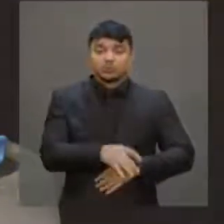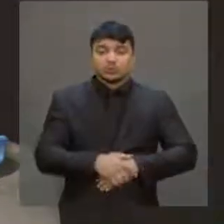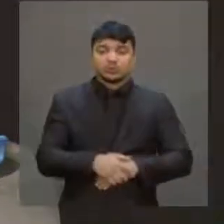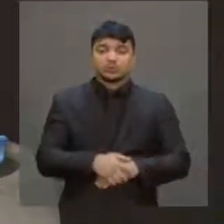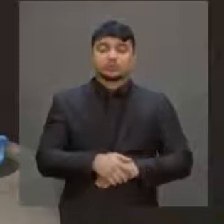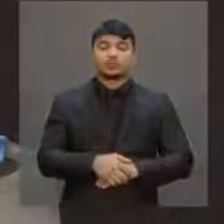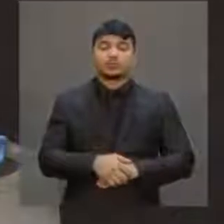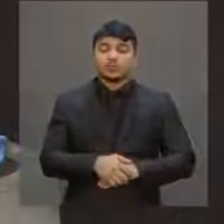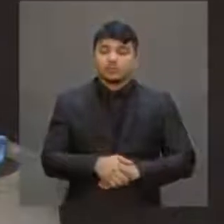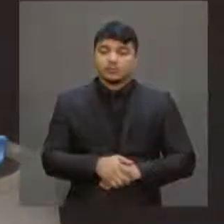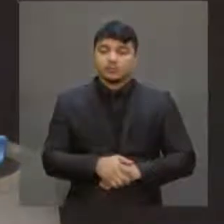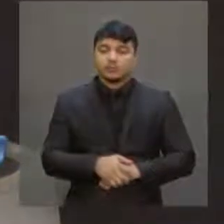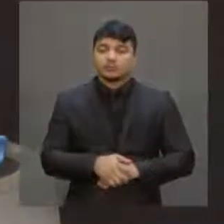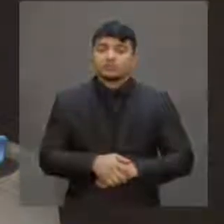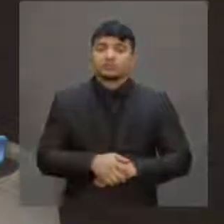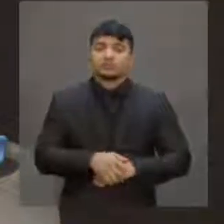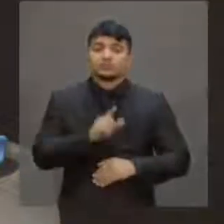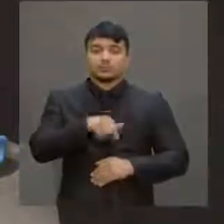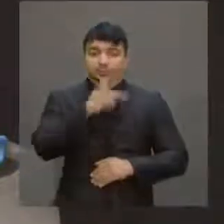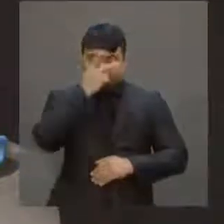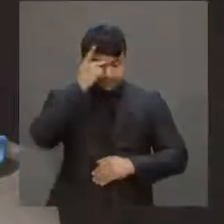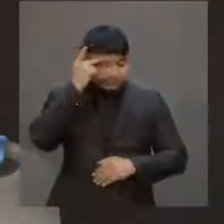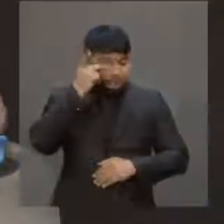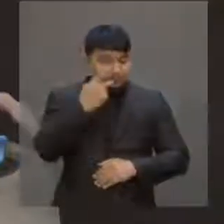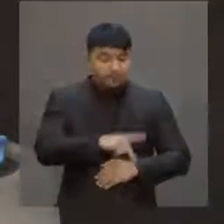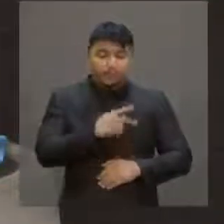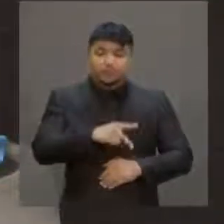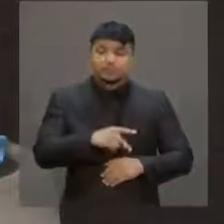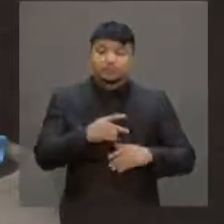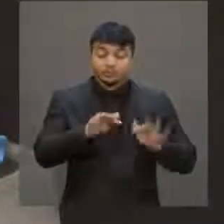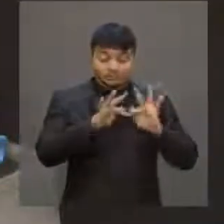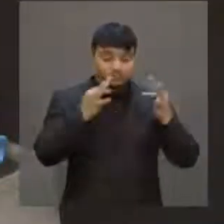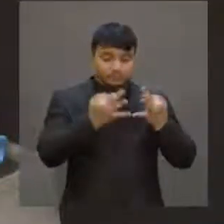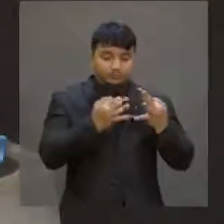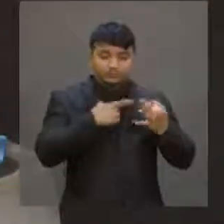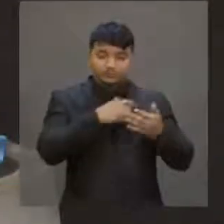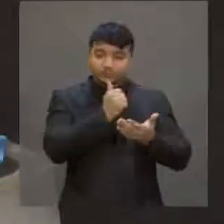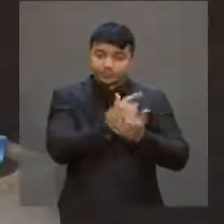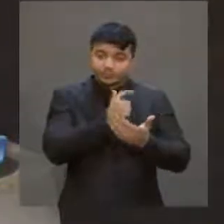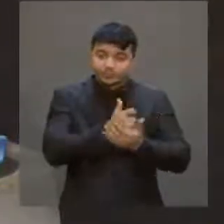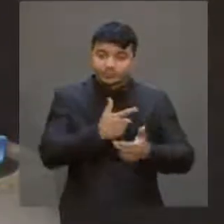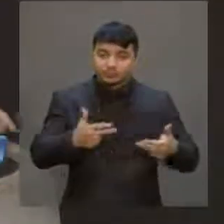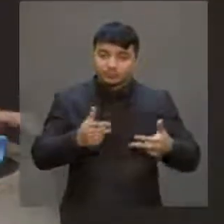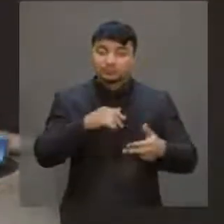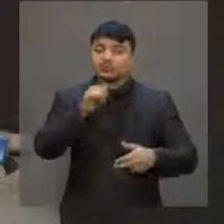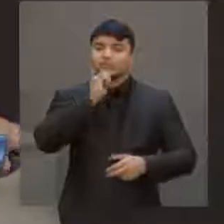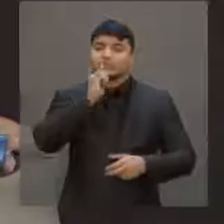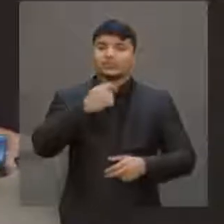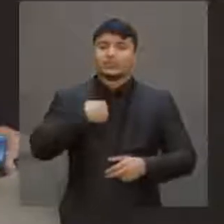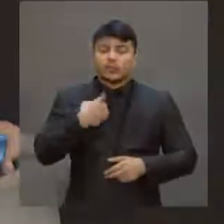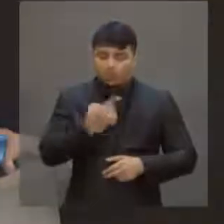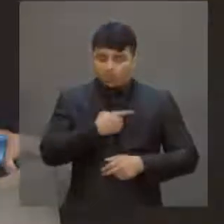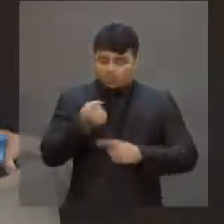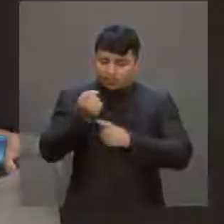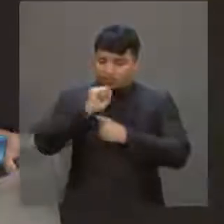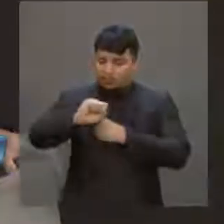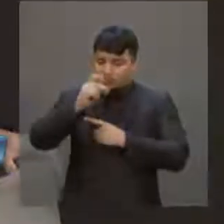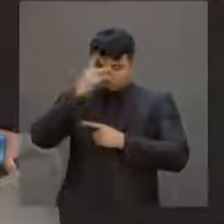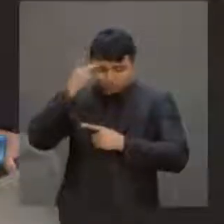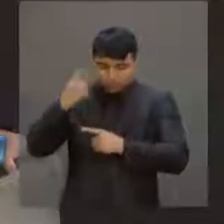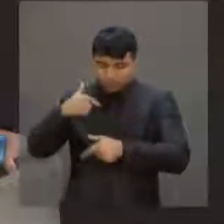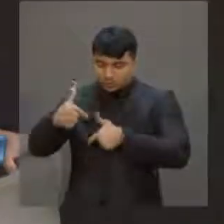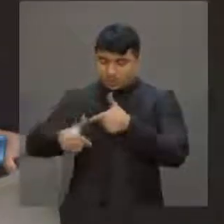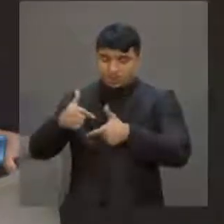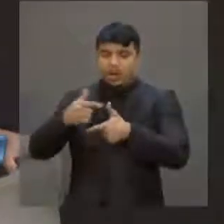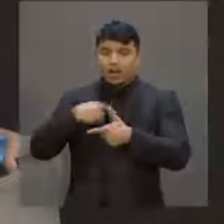PIB brasileiro vira consumo das famílias, ou seja, quando a gente protege o trabalhador e a trabalhadora, eleva a sua remuneração,